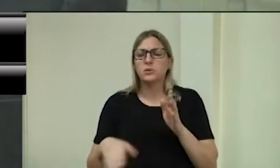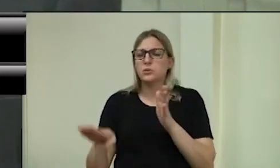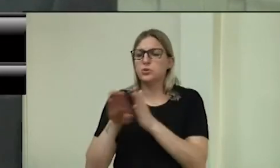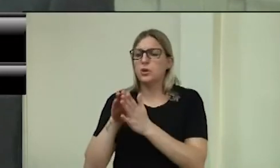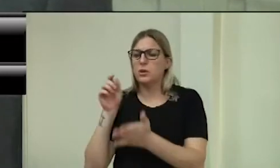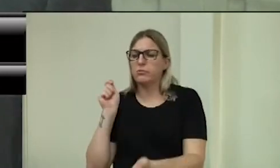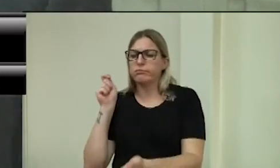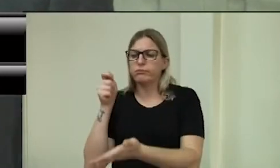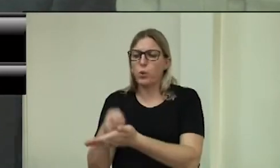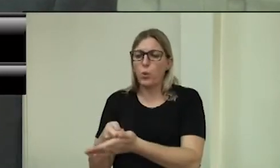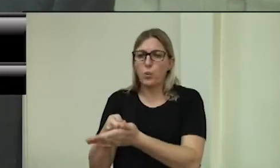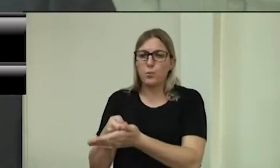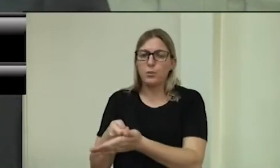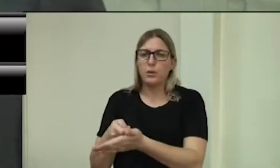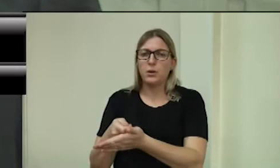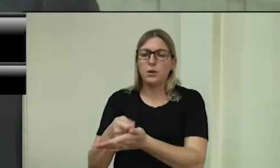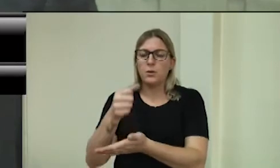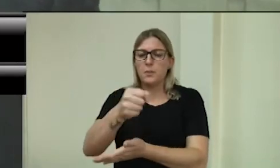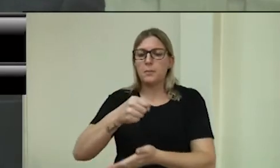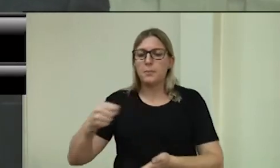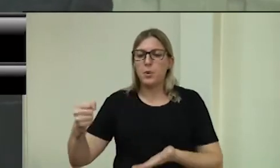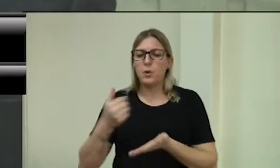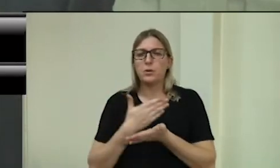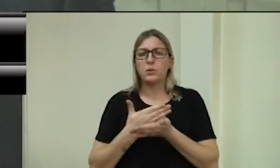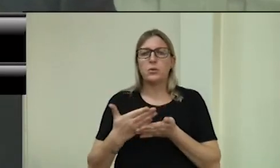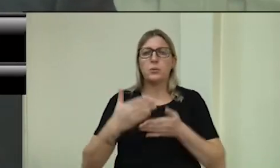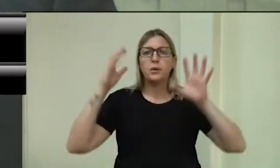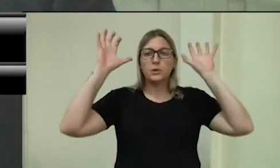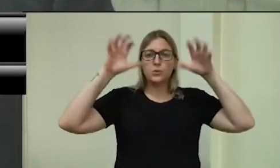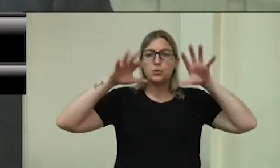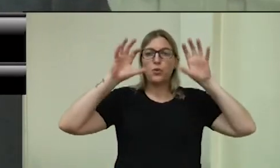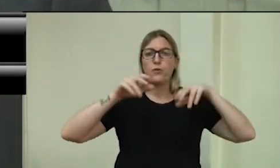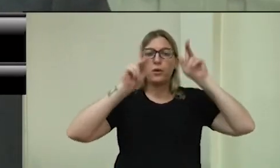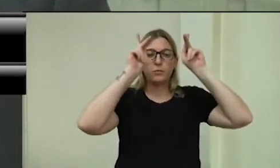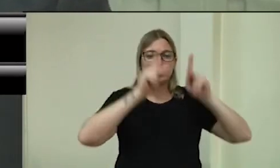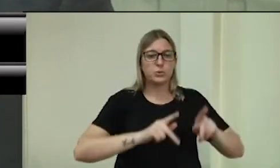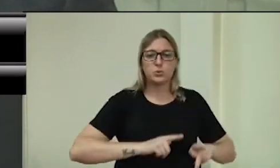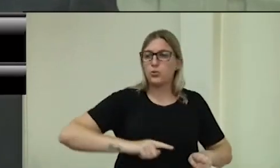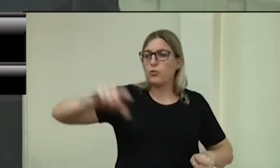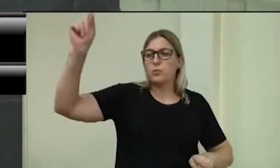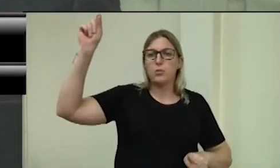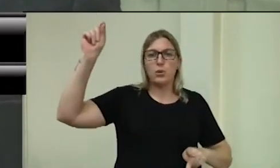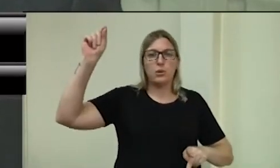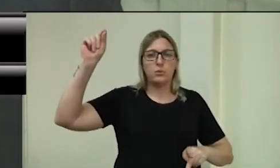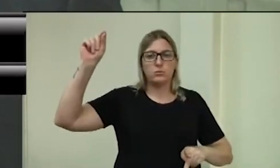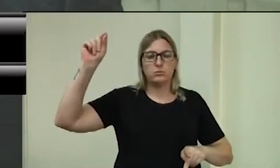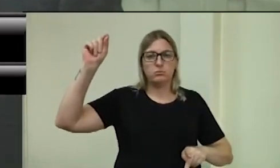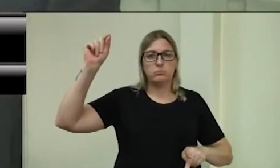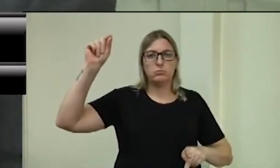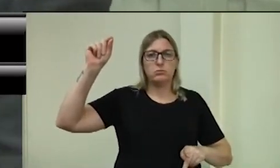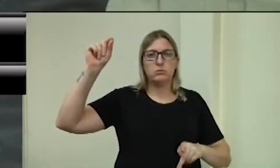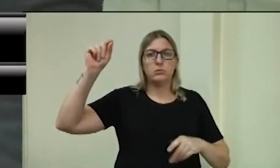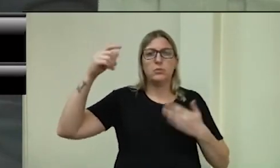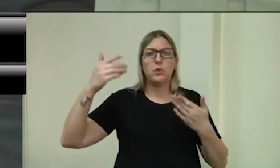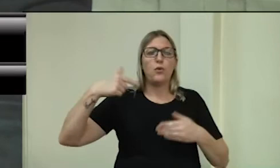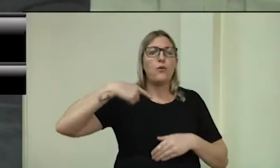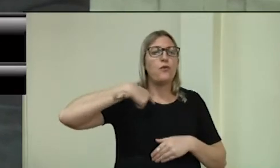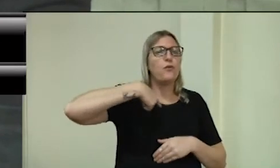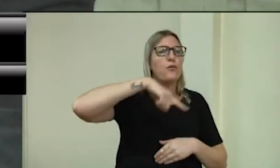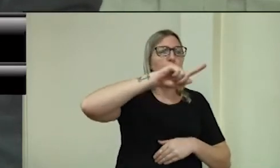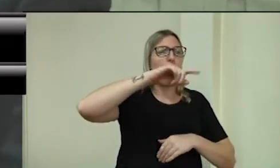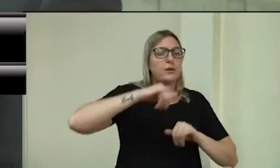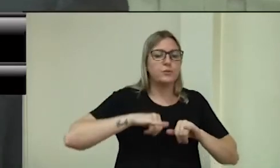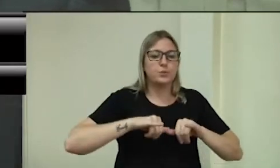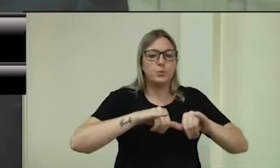compra até a porta, começa a chover, o pessoal vira as costas e vai embora. E acaba indo aonde? Acaba indo no supermercado.